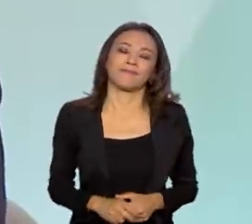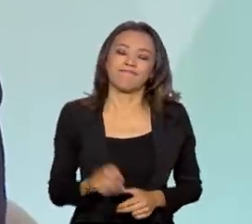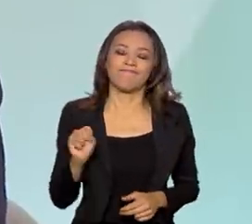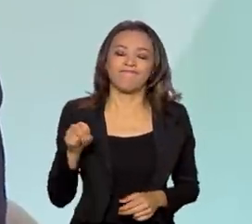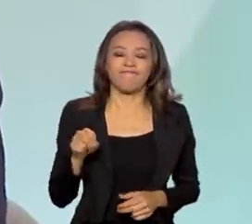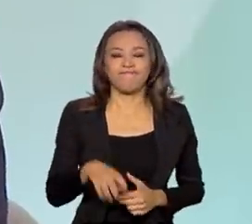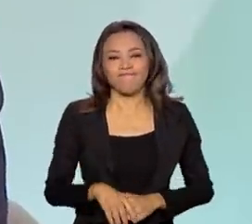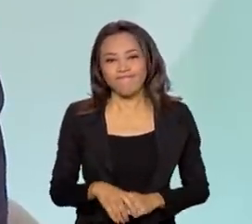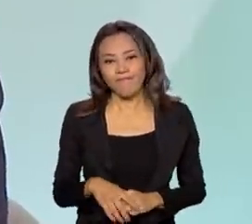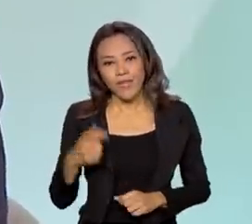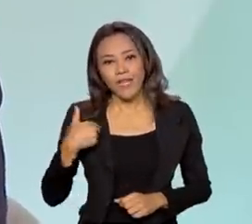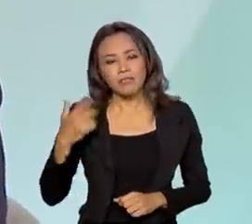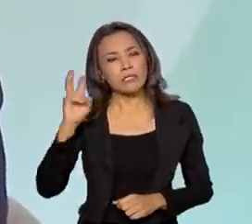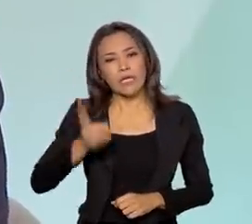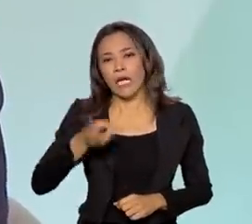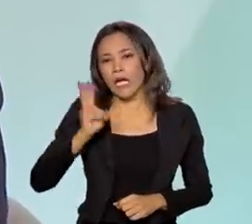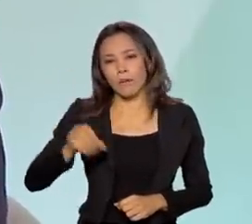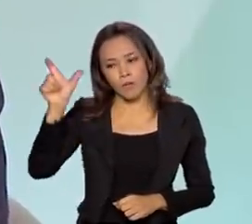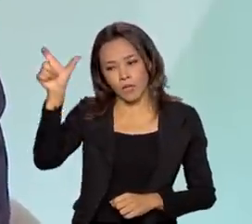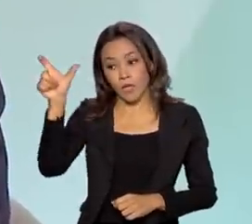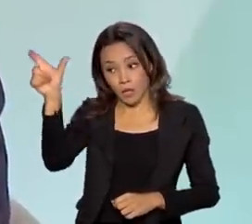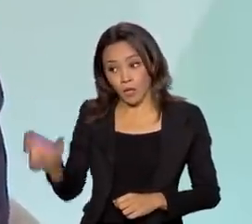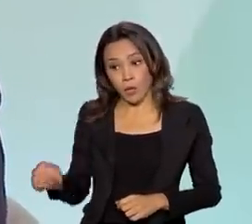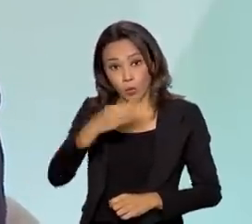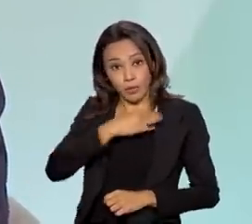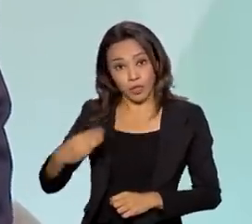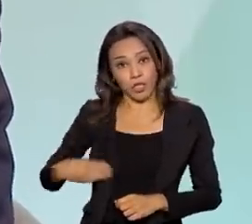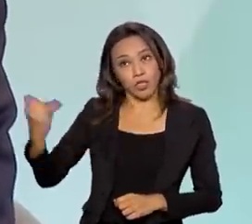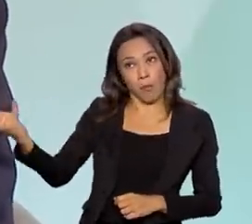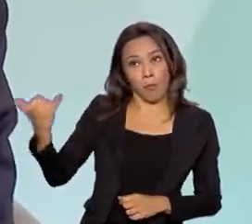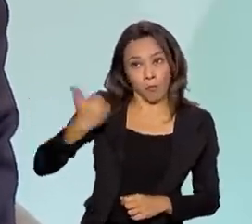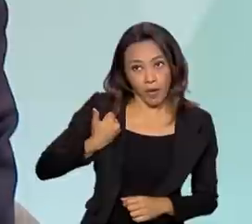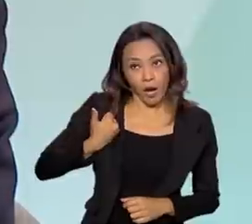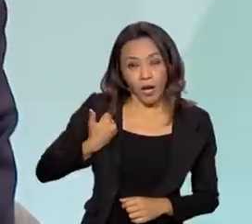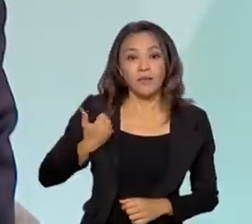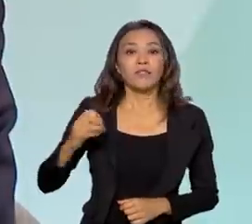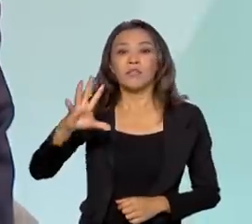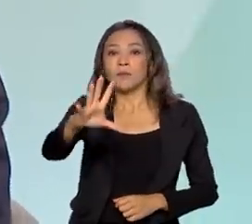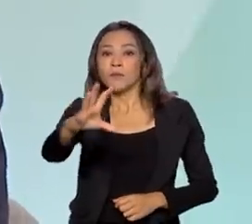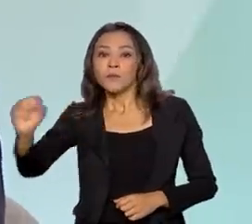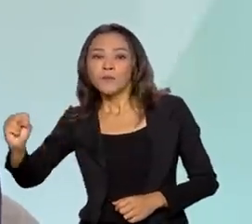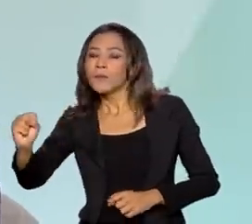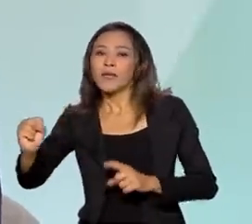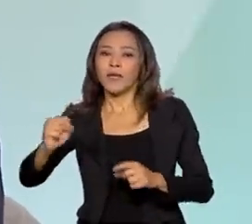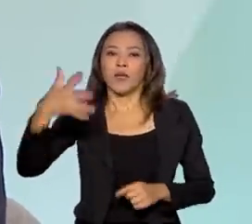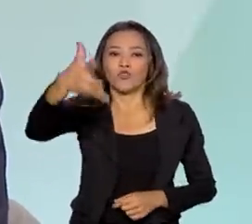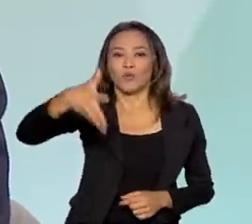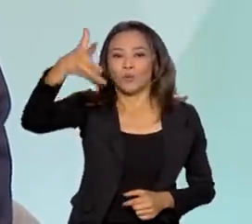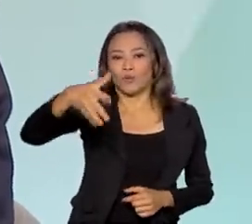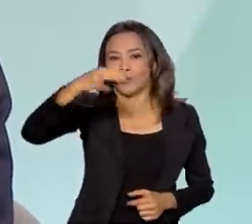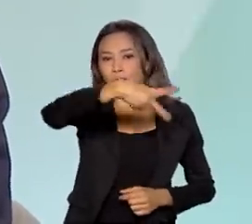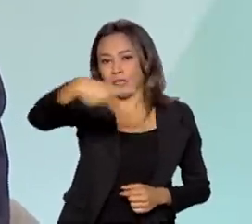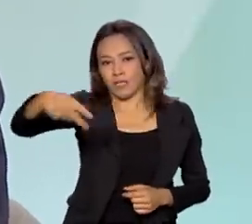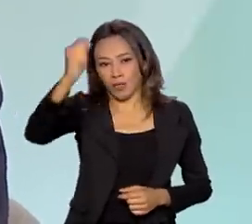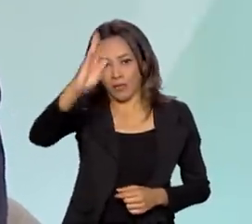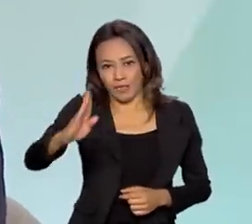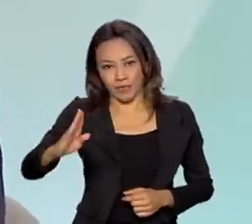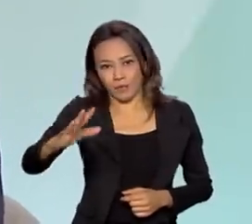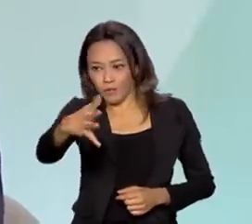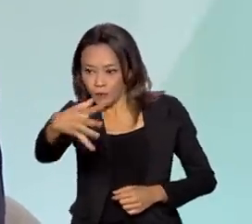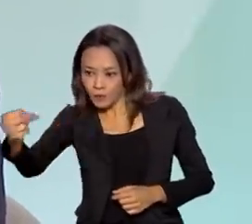Eu escuto isso do ministro Rogério Marinho que reproduz a fala do presidente da República e eu acho de uma